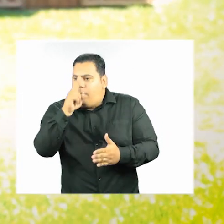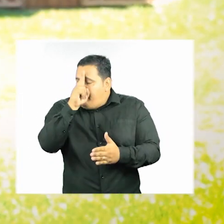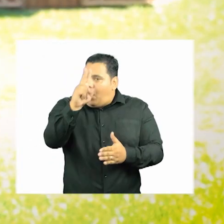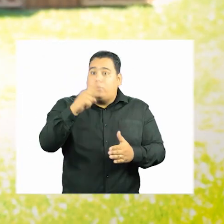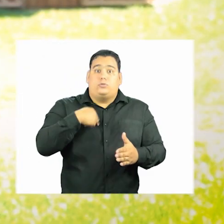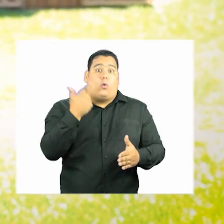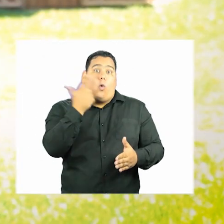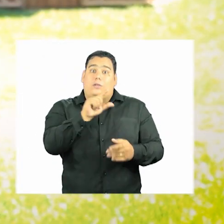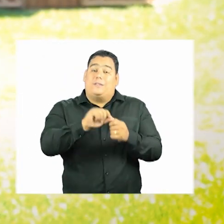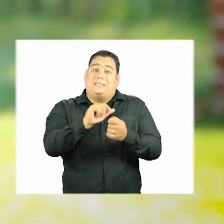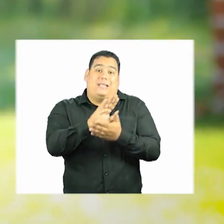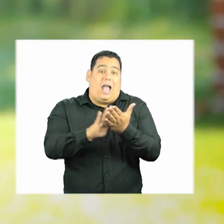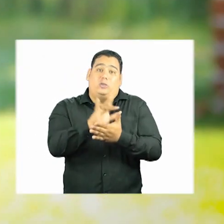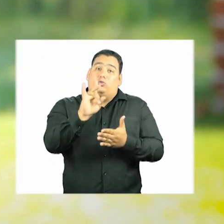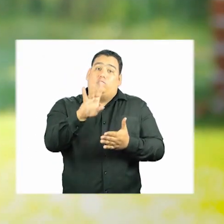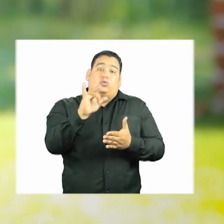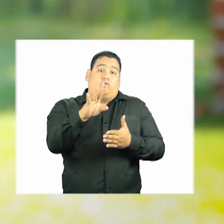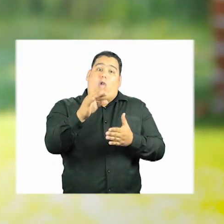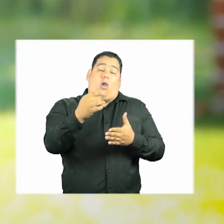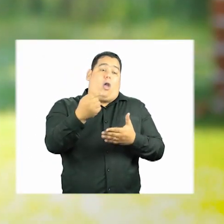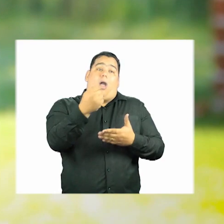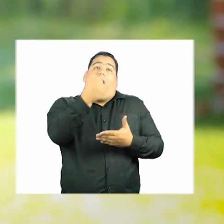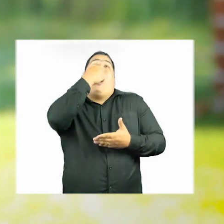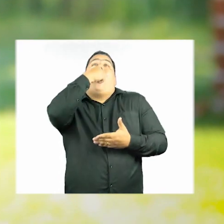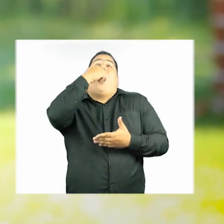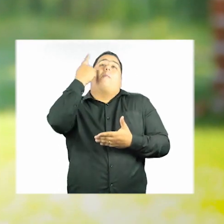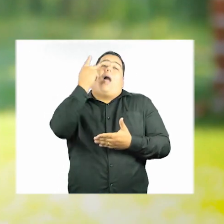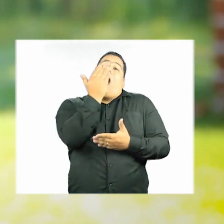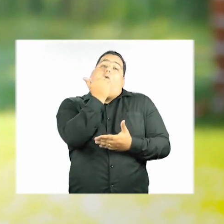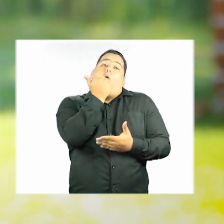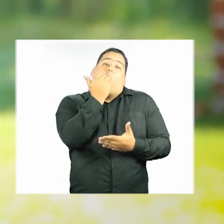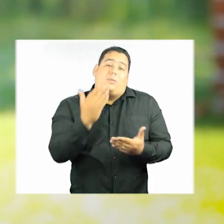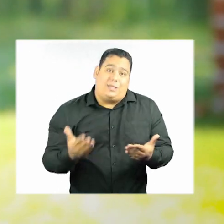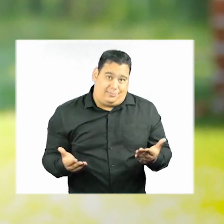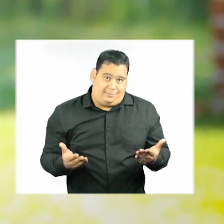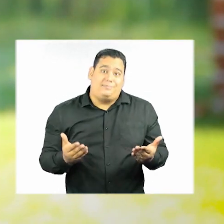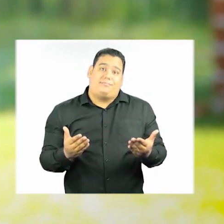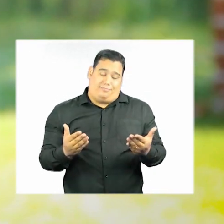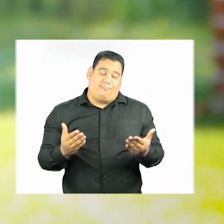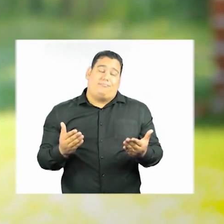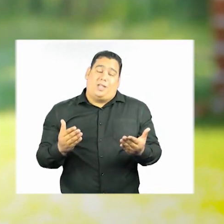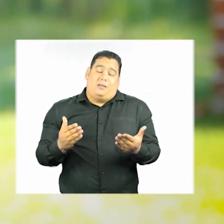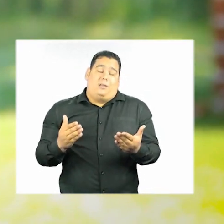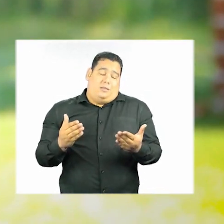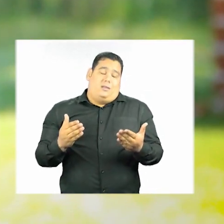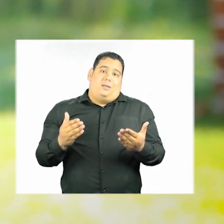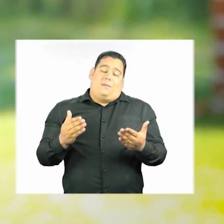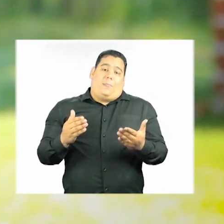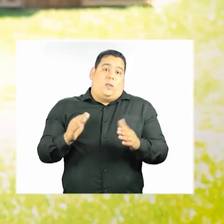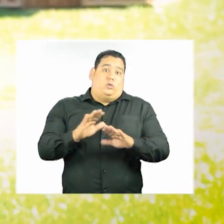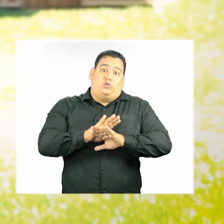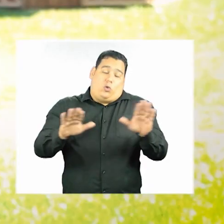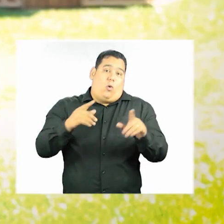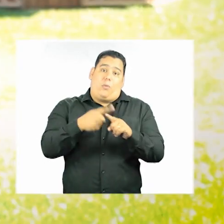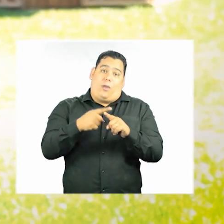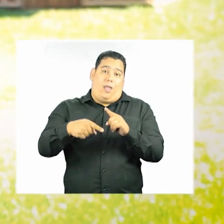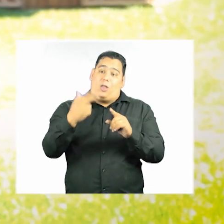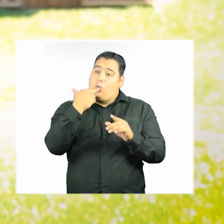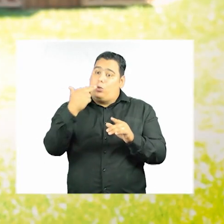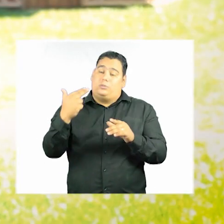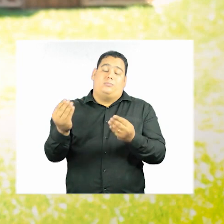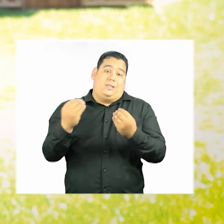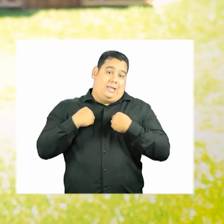conseguia engolir nada. Então eu só usava um canudo no cano da boca para poder entrar um complemento alimentar, que a